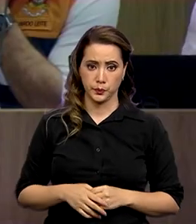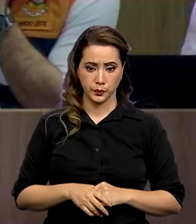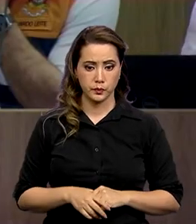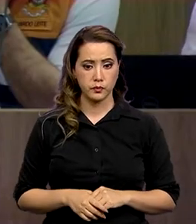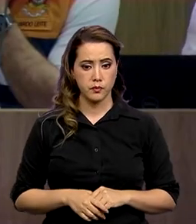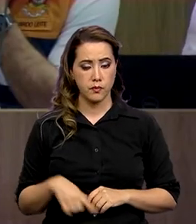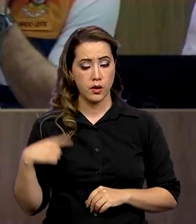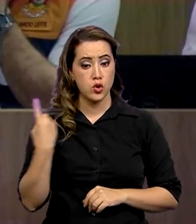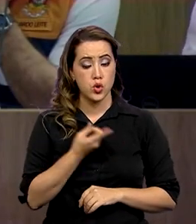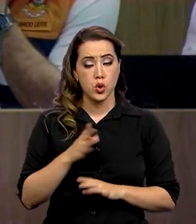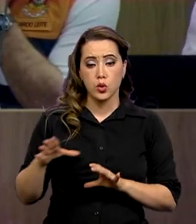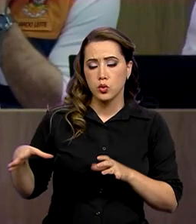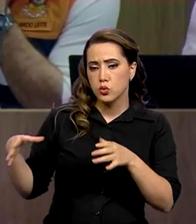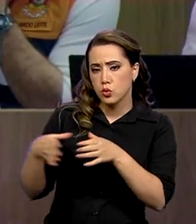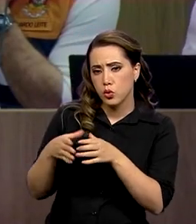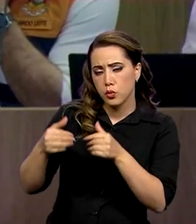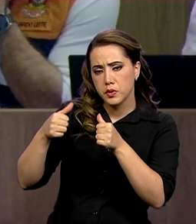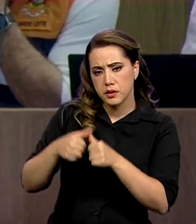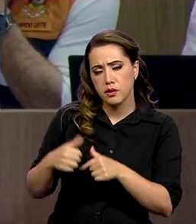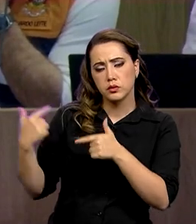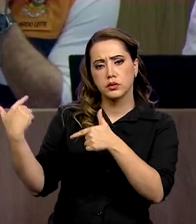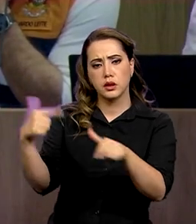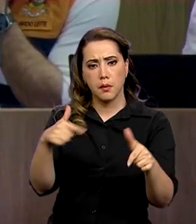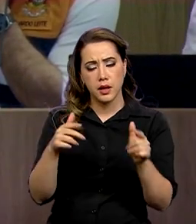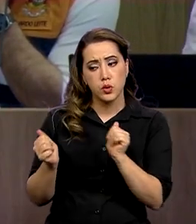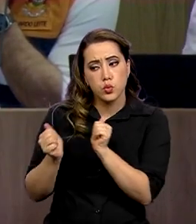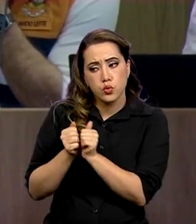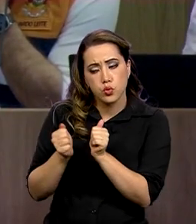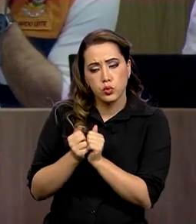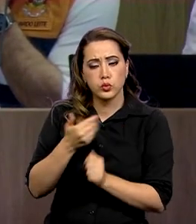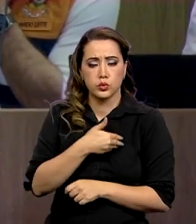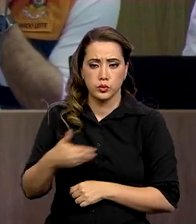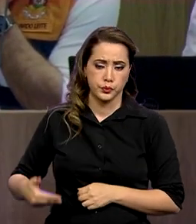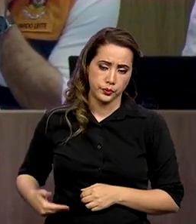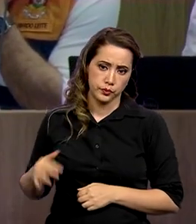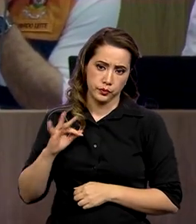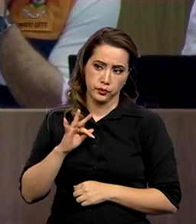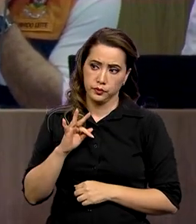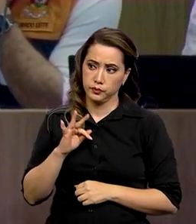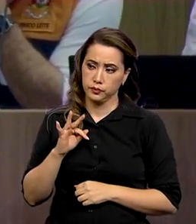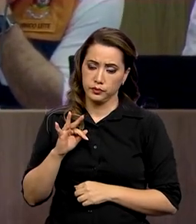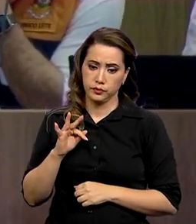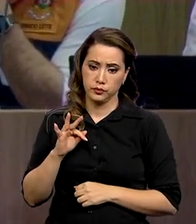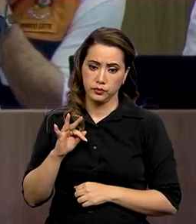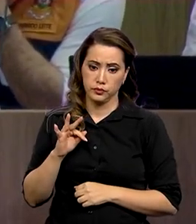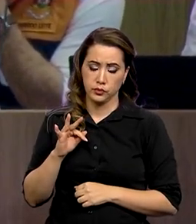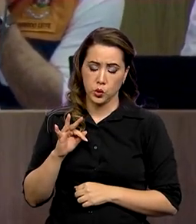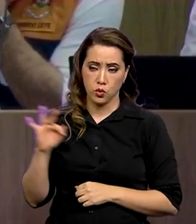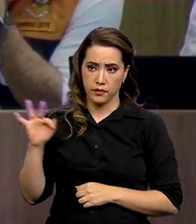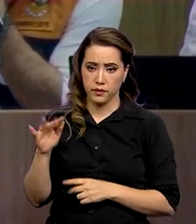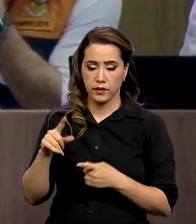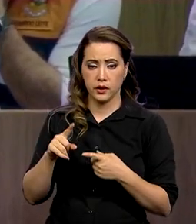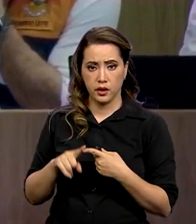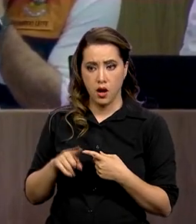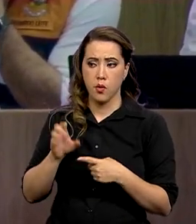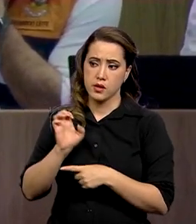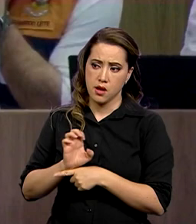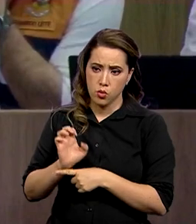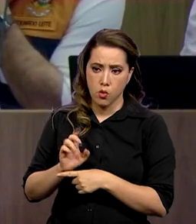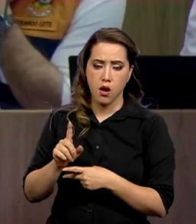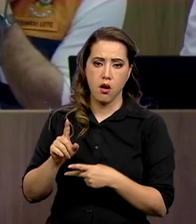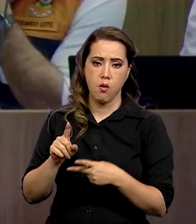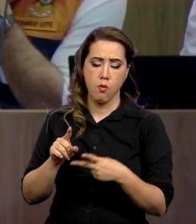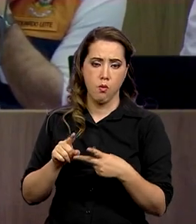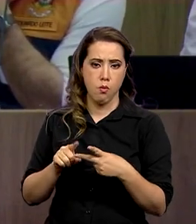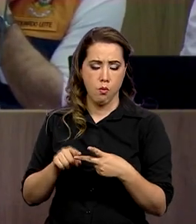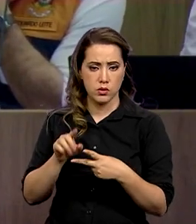As nossas equipes estão aqui, junto com a equipe do governo estadual, aqui do Eduardo Leite, e